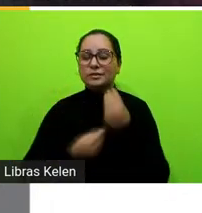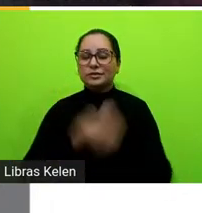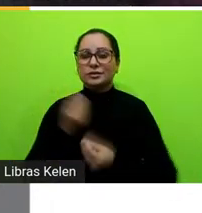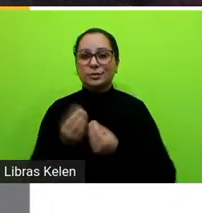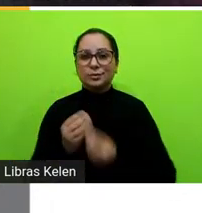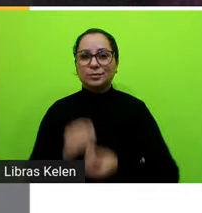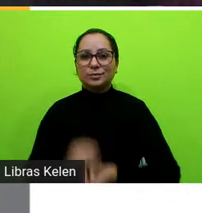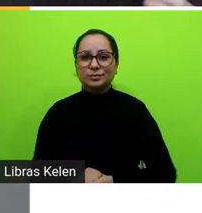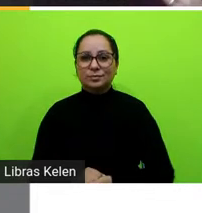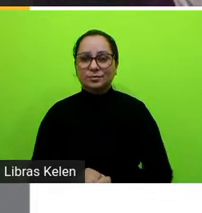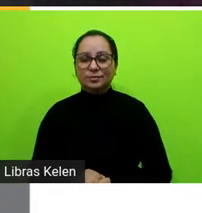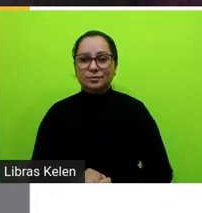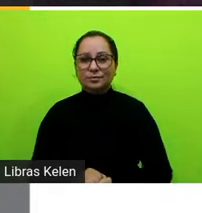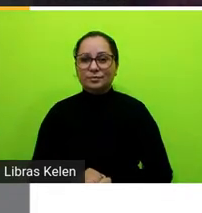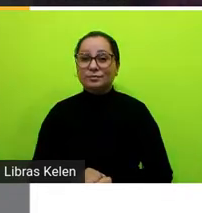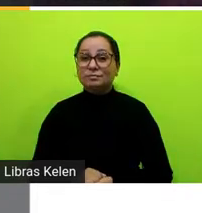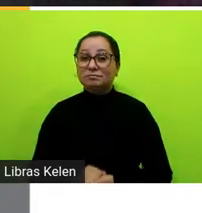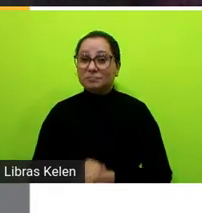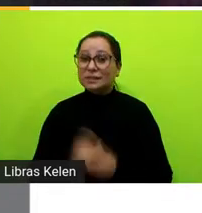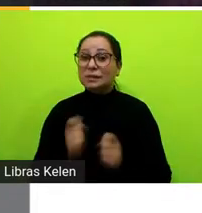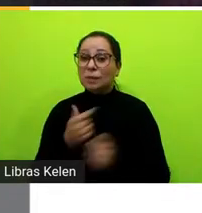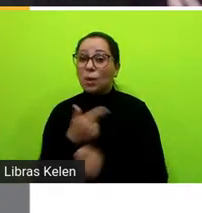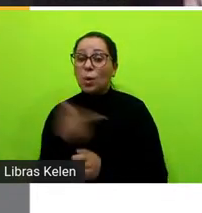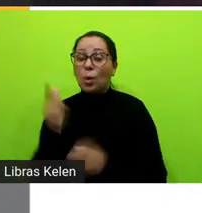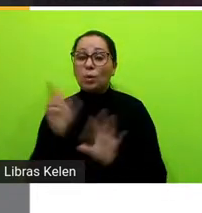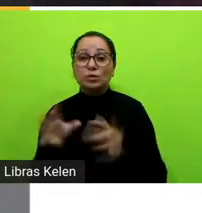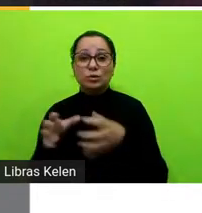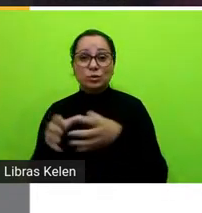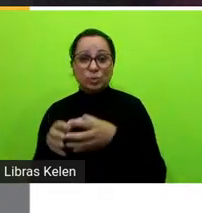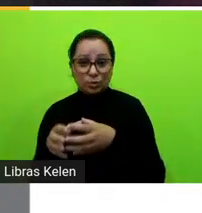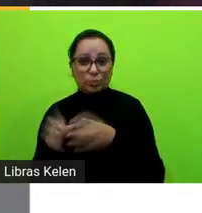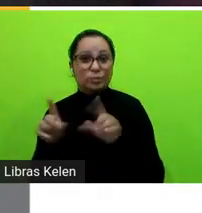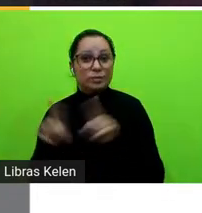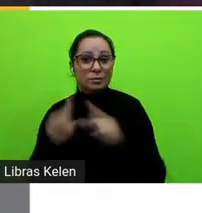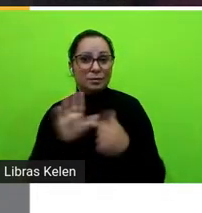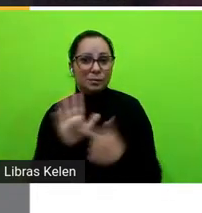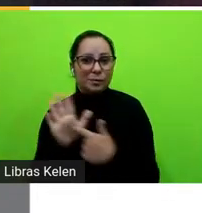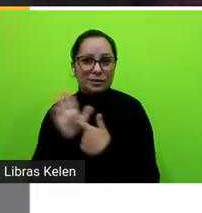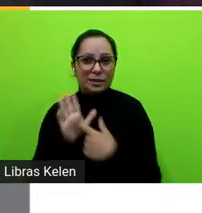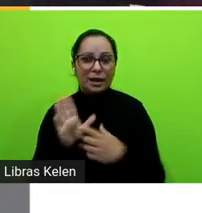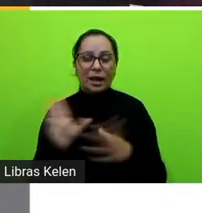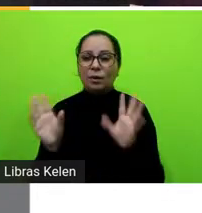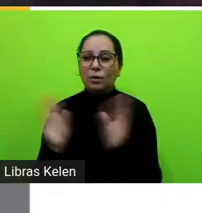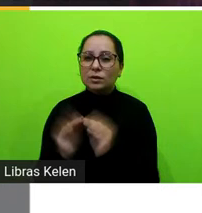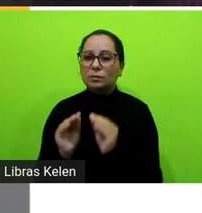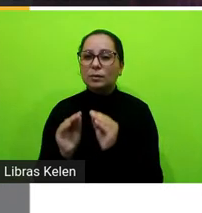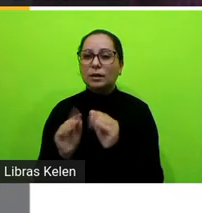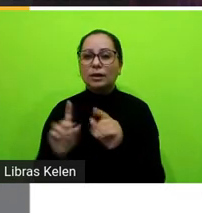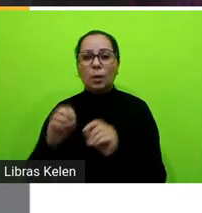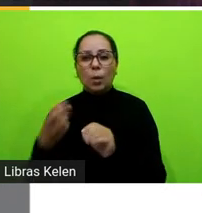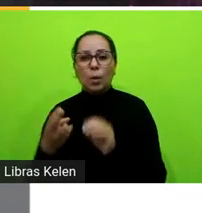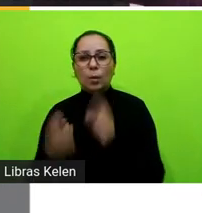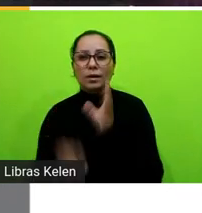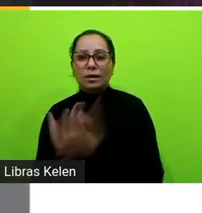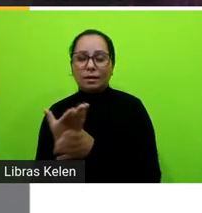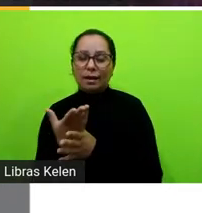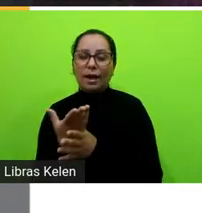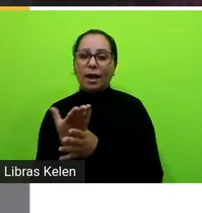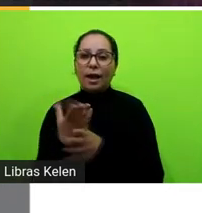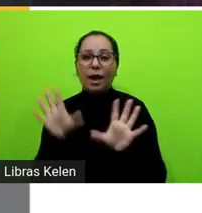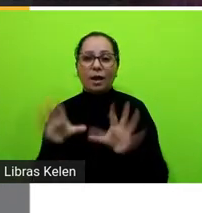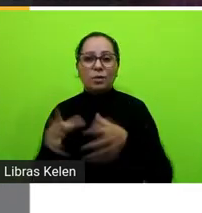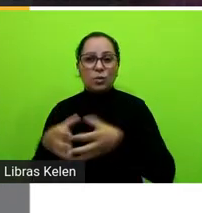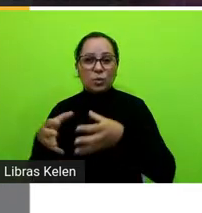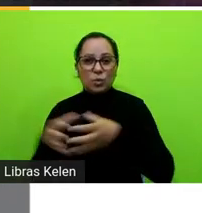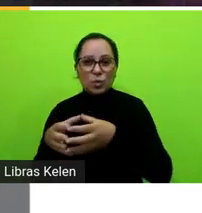ser levada para outras turmas a resposta para outras turmas produzir um registro coletivo de como percebemos